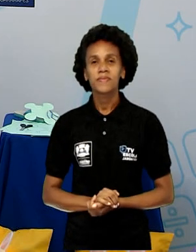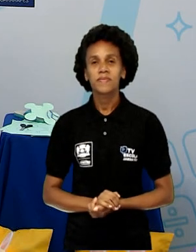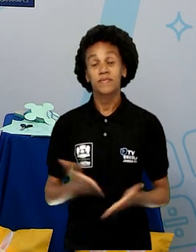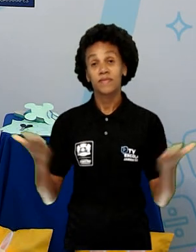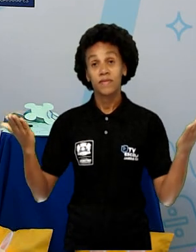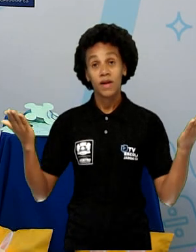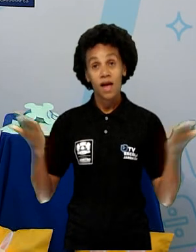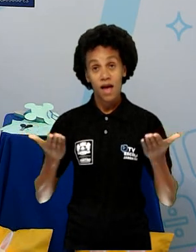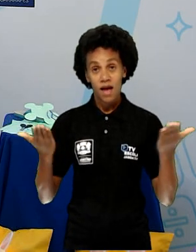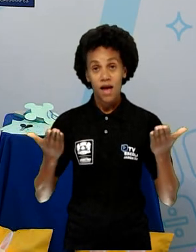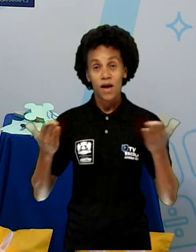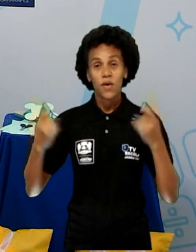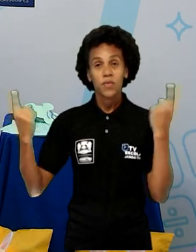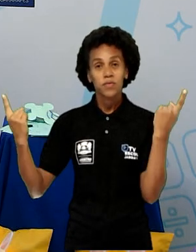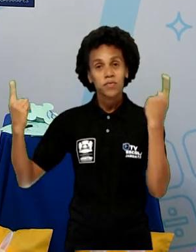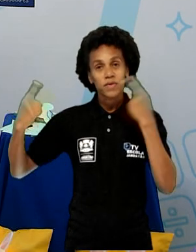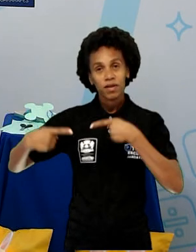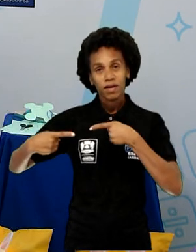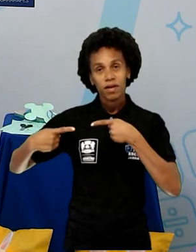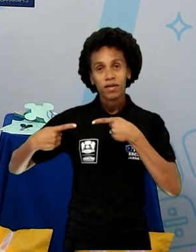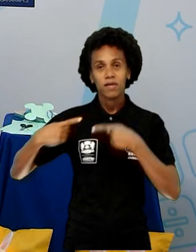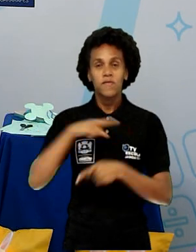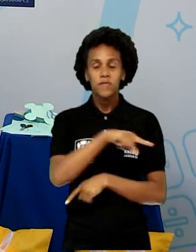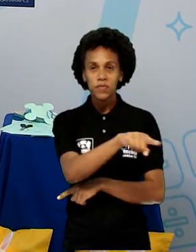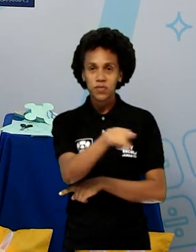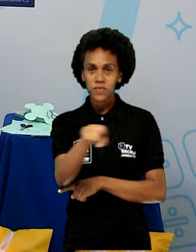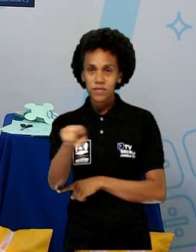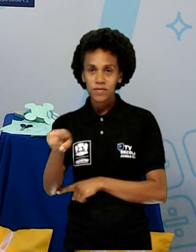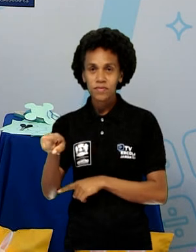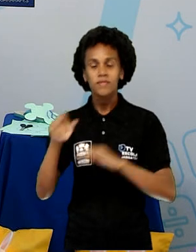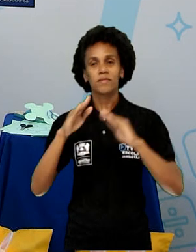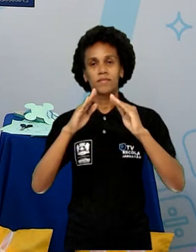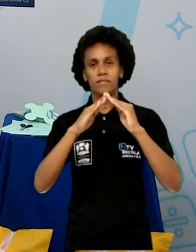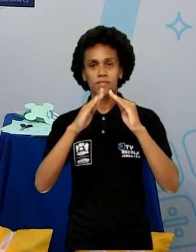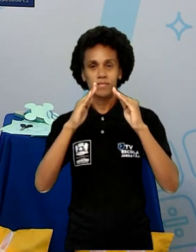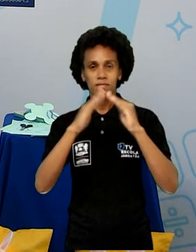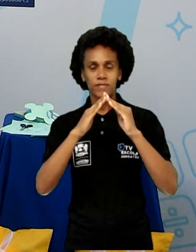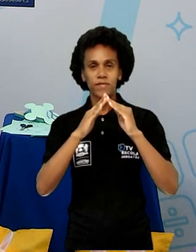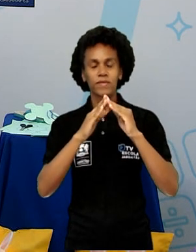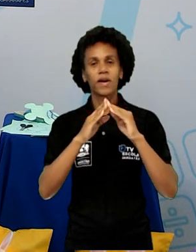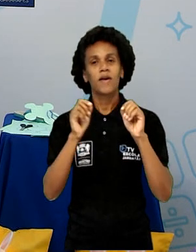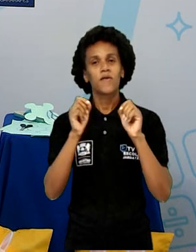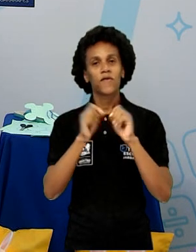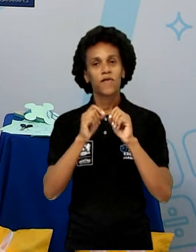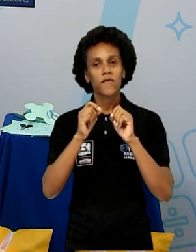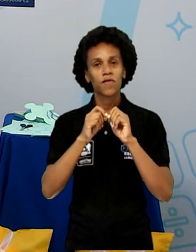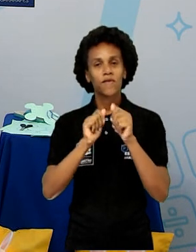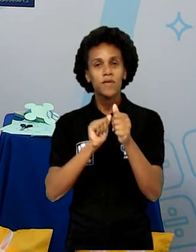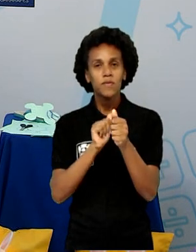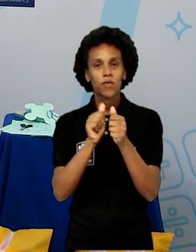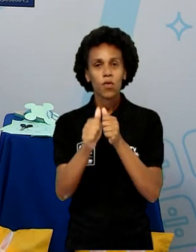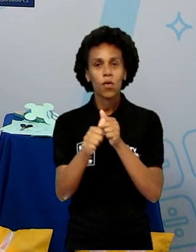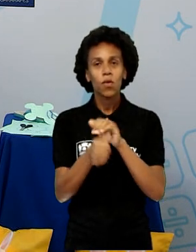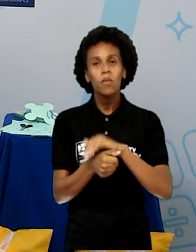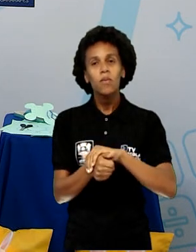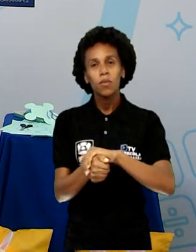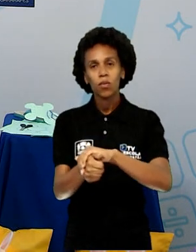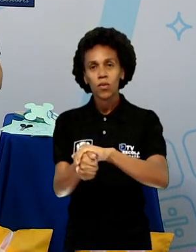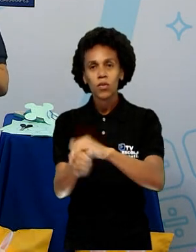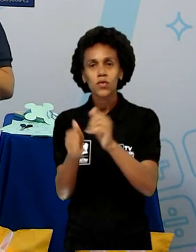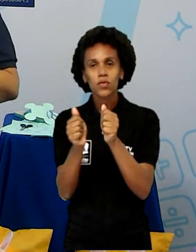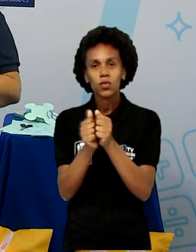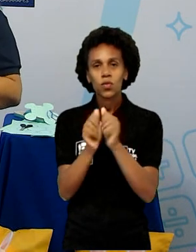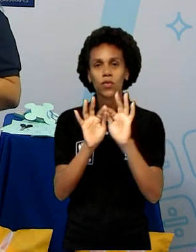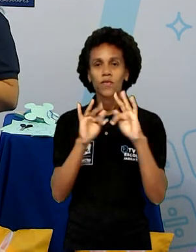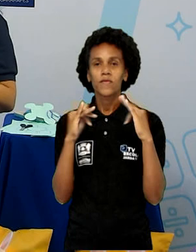lançar esse desafio para vocês em casa. Façam essa corrida das tartarugas com a família. Brinquem